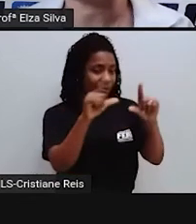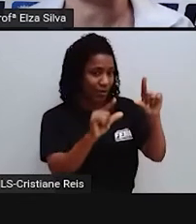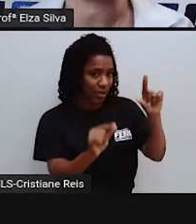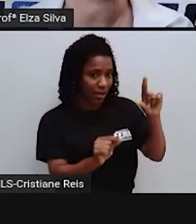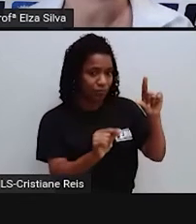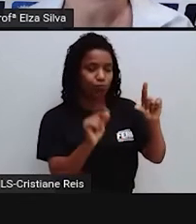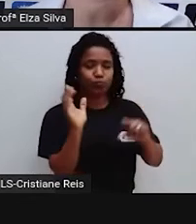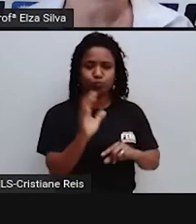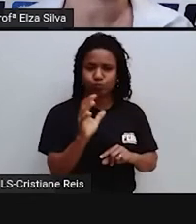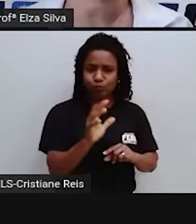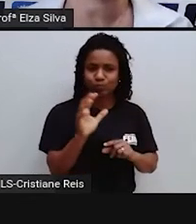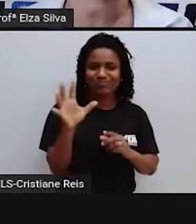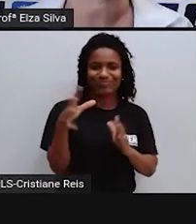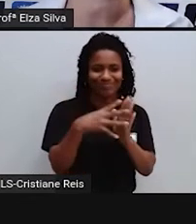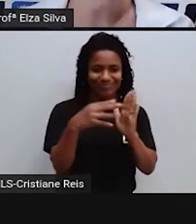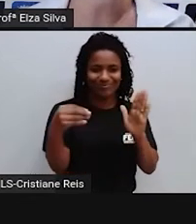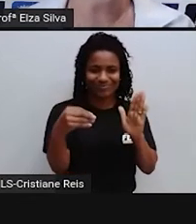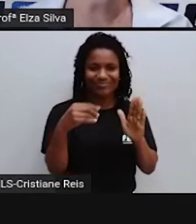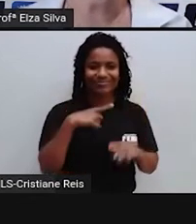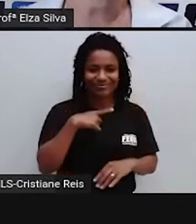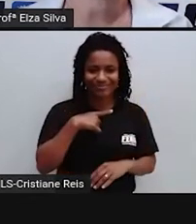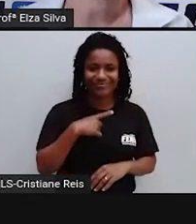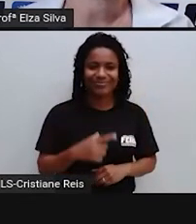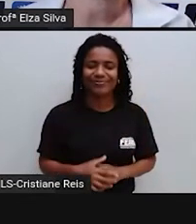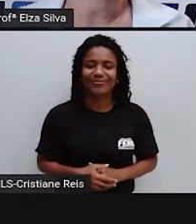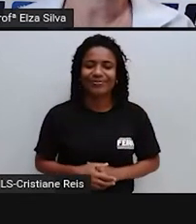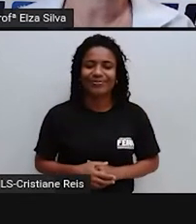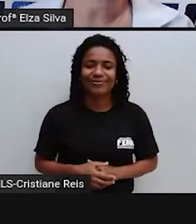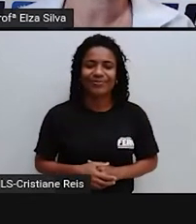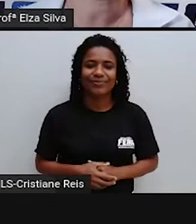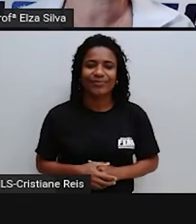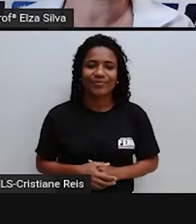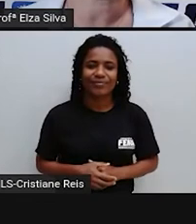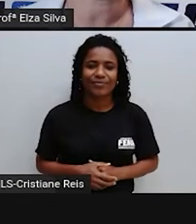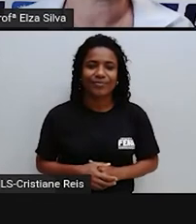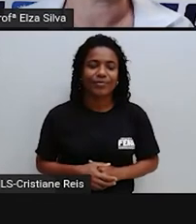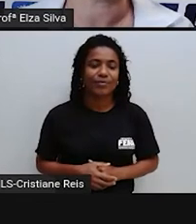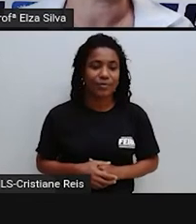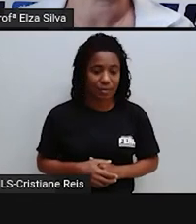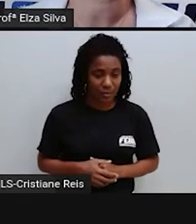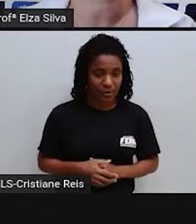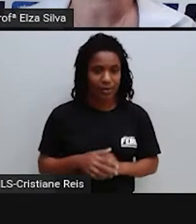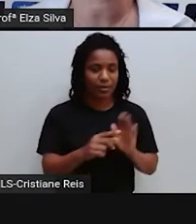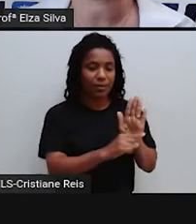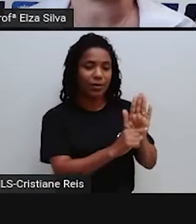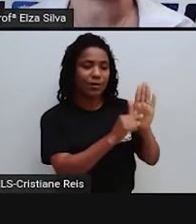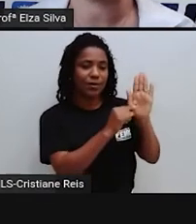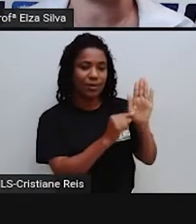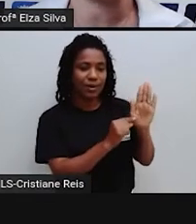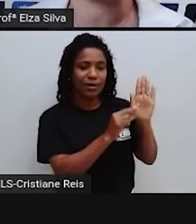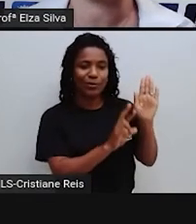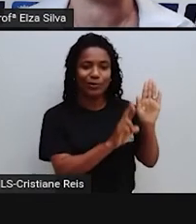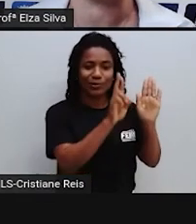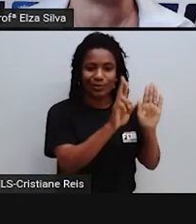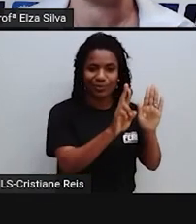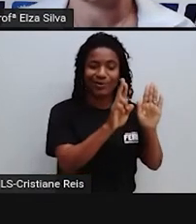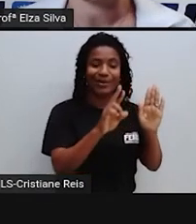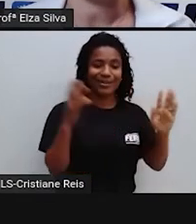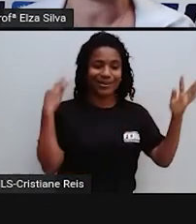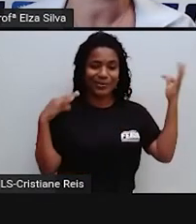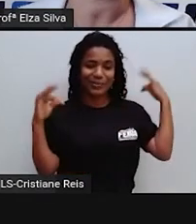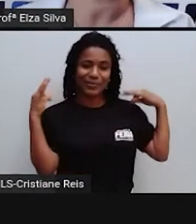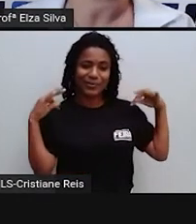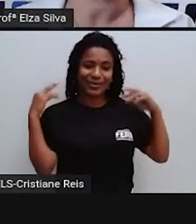Africana Let's go Qual a opinião Da autora Sobre a cidade Que visitou